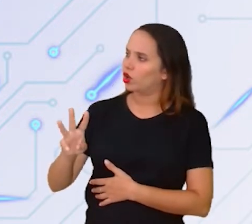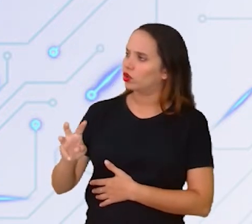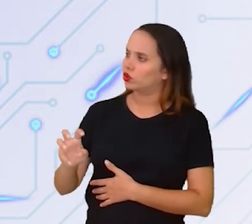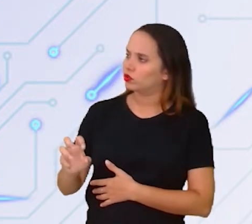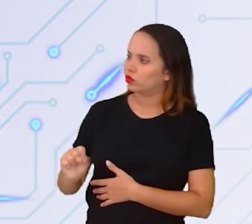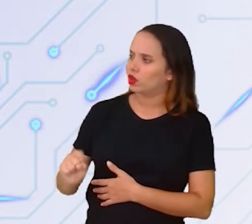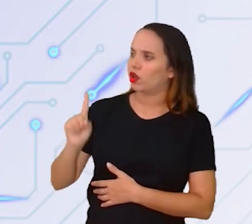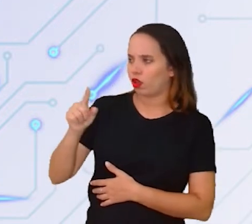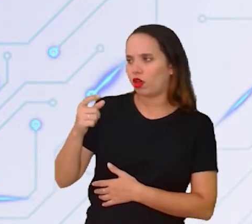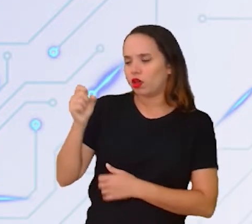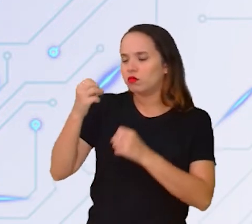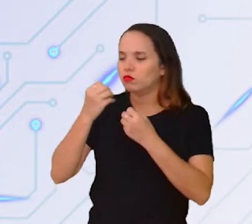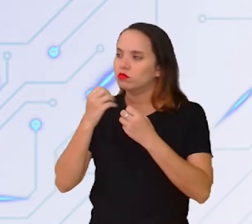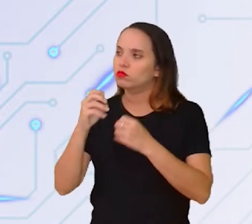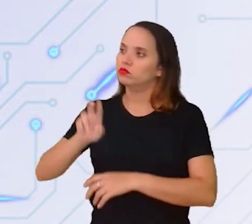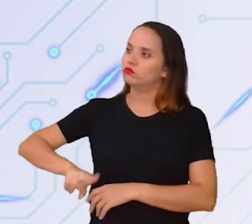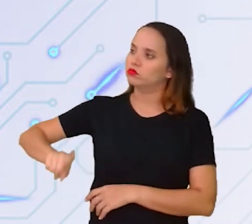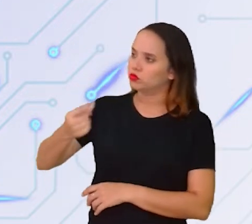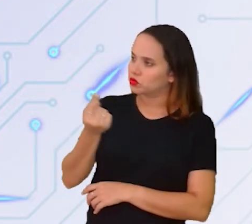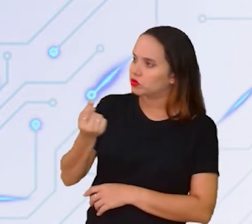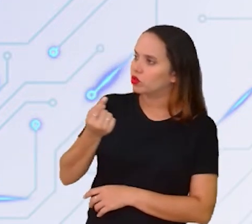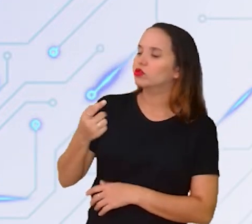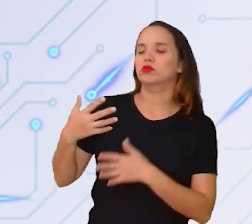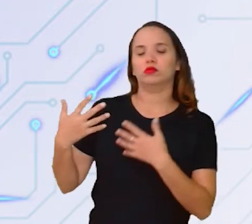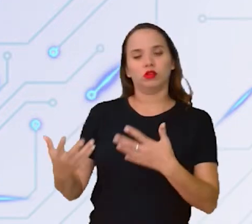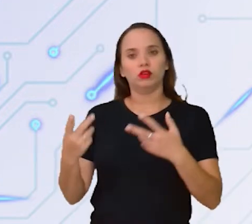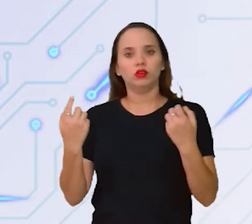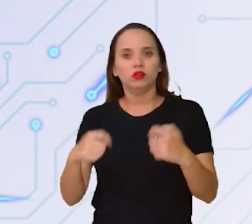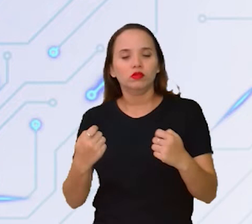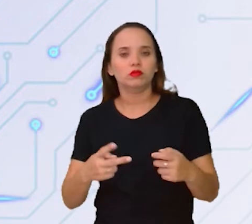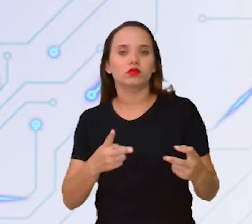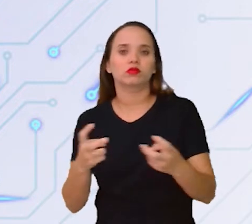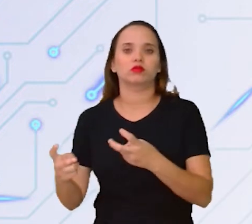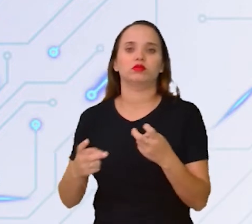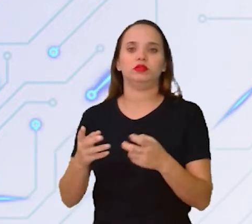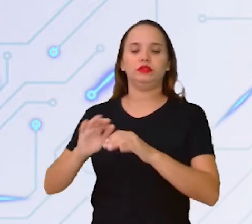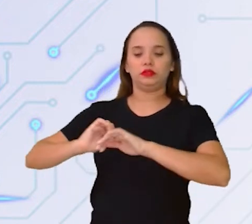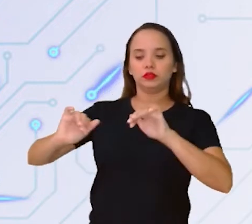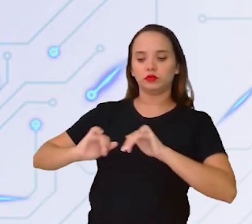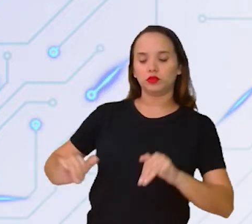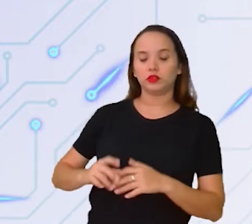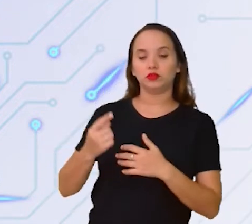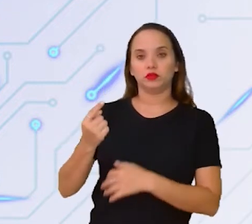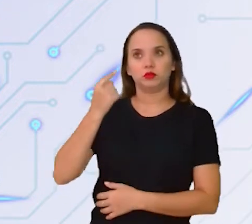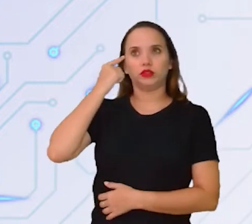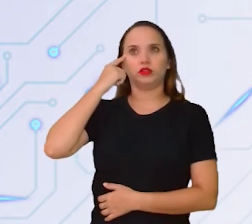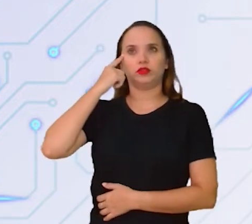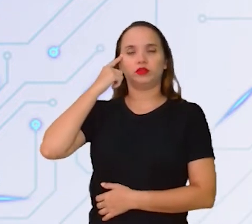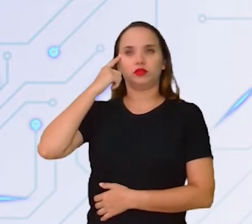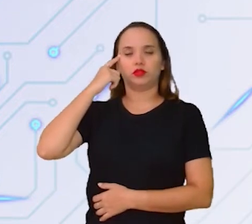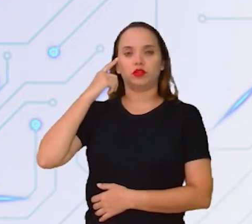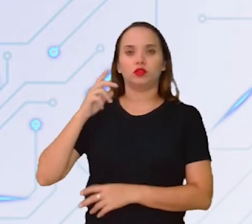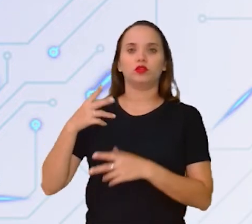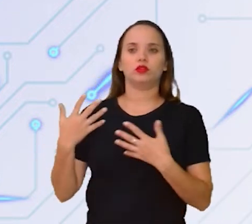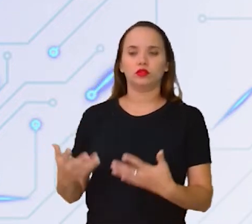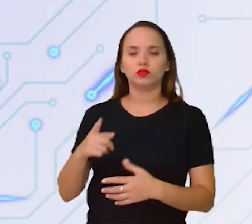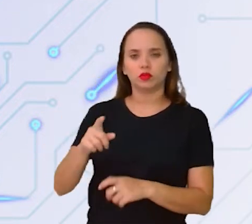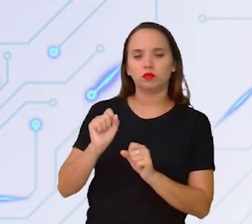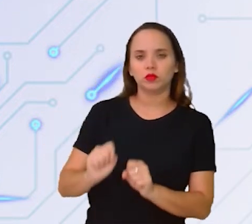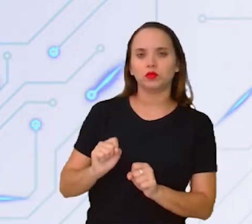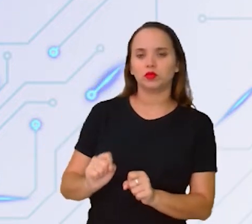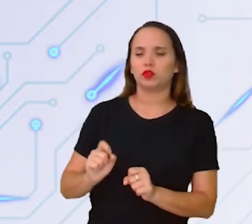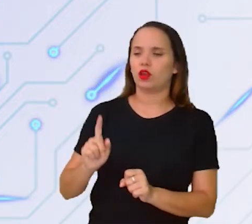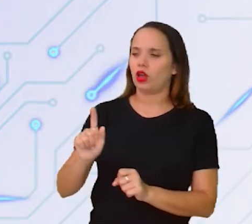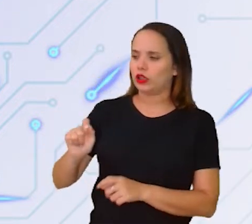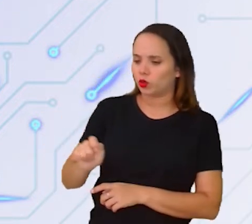funcionar? A gente vai ver que há uma separação, Tiago. Exatamente. E pensando em ferramenta, você também pode, então, ah, professor, então uma chave de fenda, será